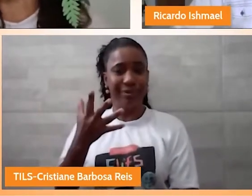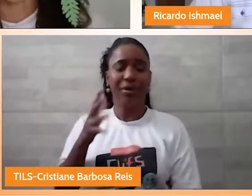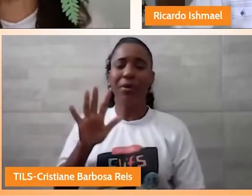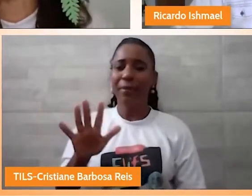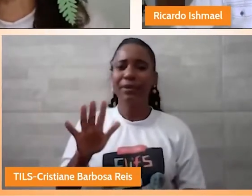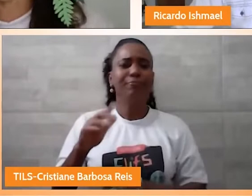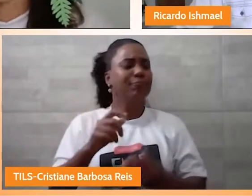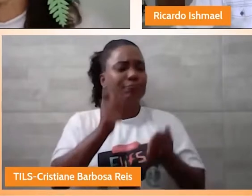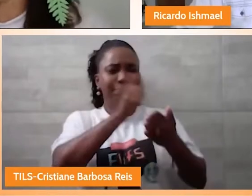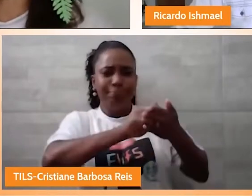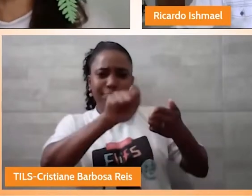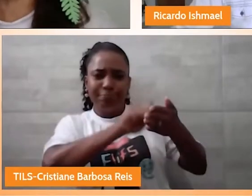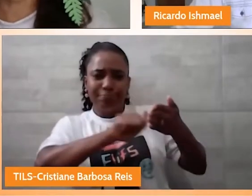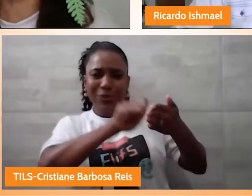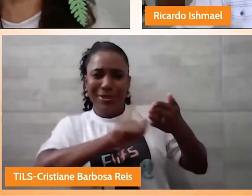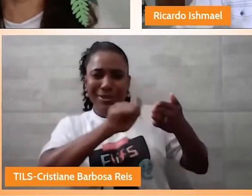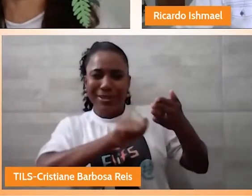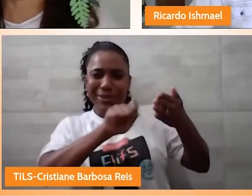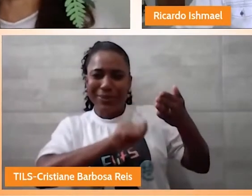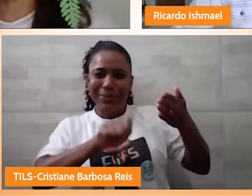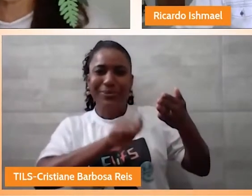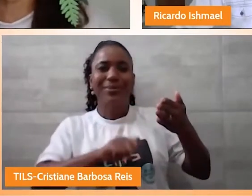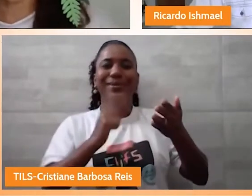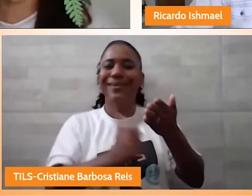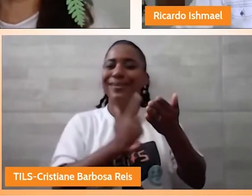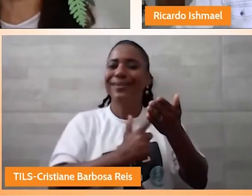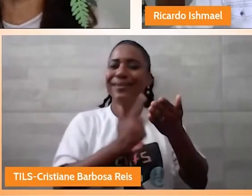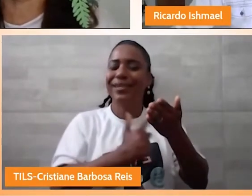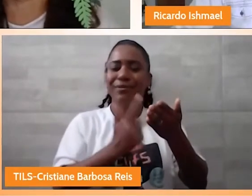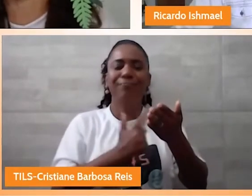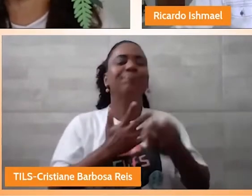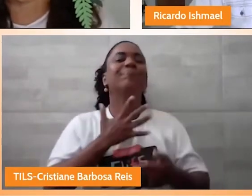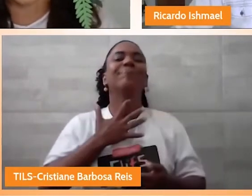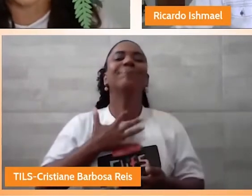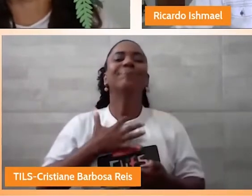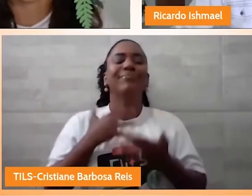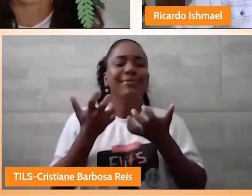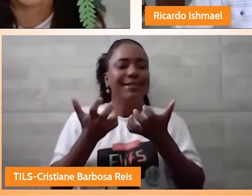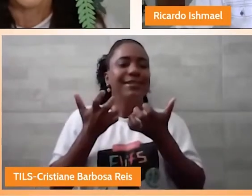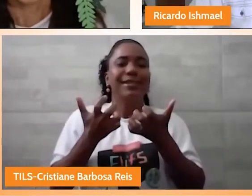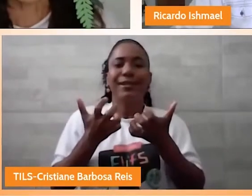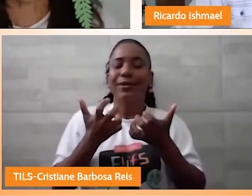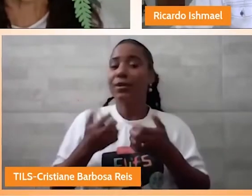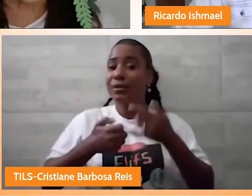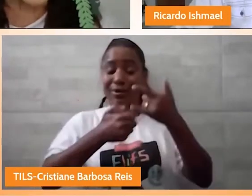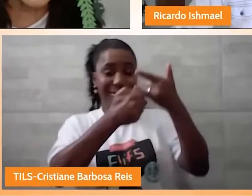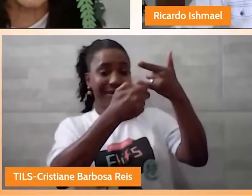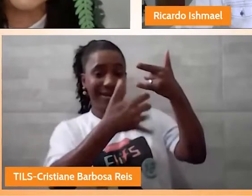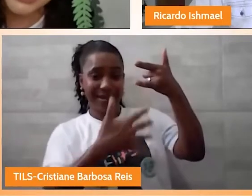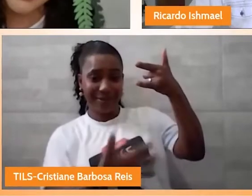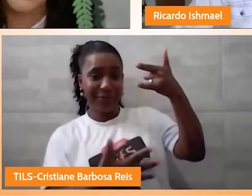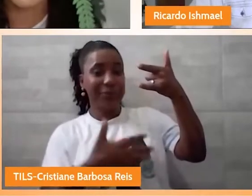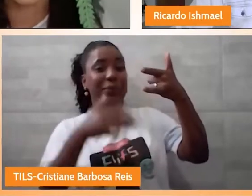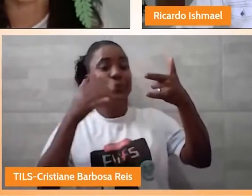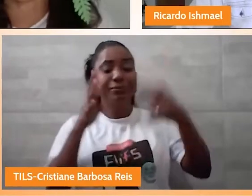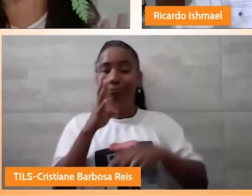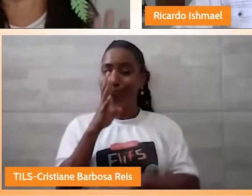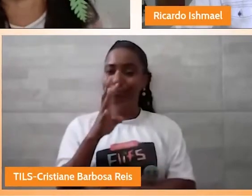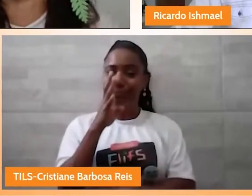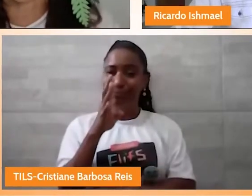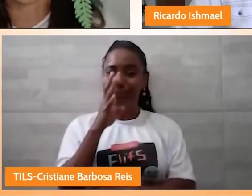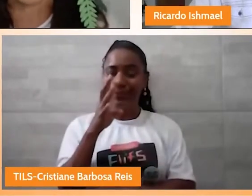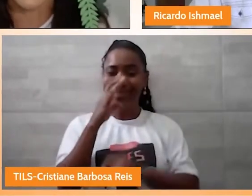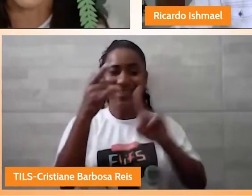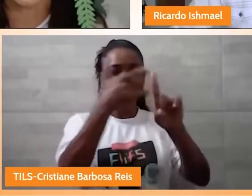escritor, fala para as crianças, adolescentes que estão aqui ouvindo, os professores que estão acompanhando a gente nessa live. Como foi que surgiu essa